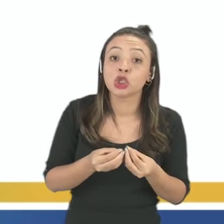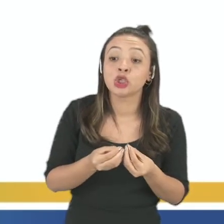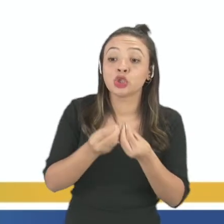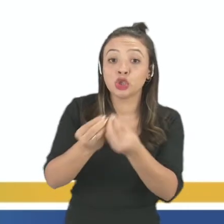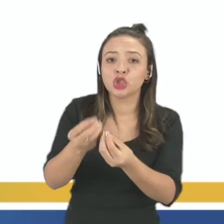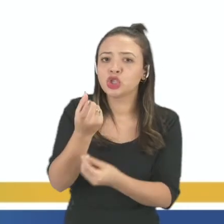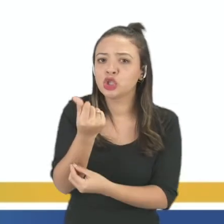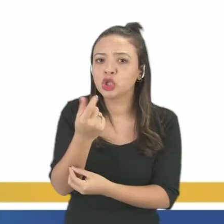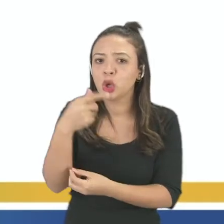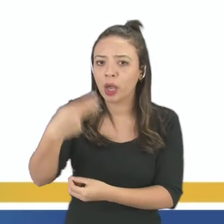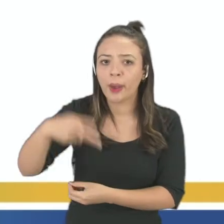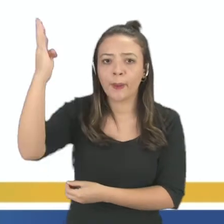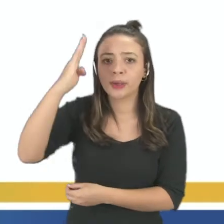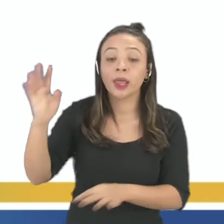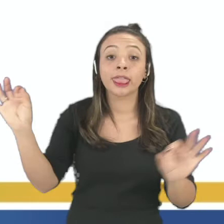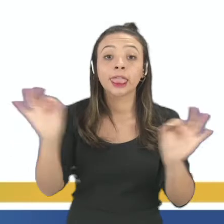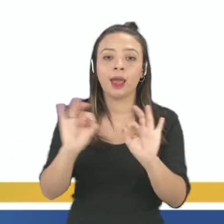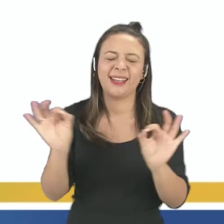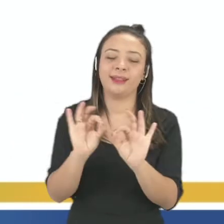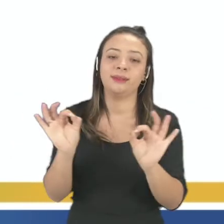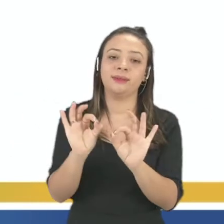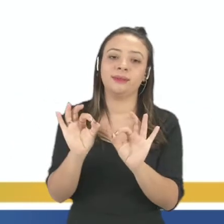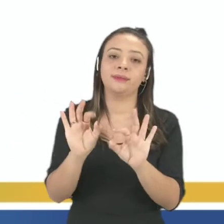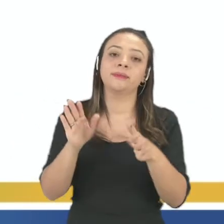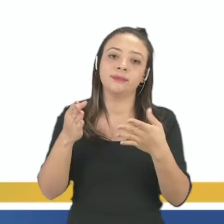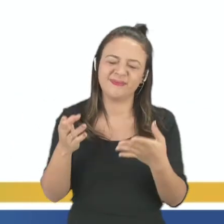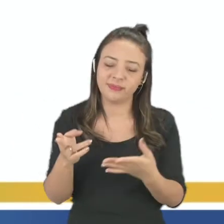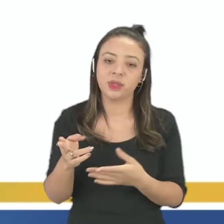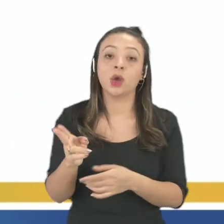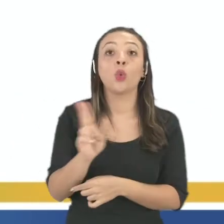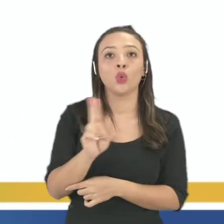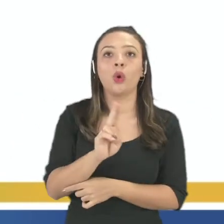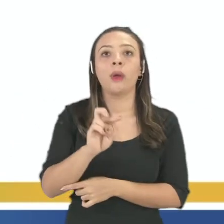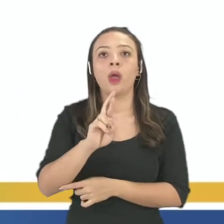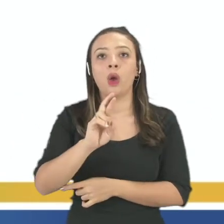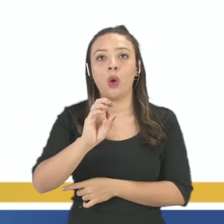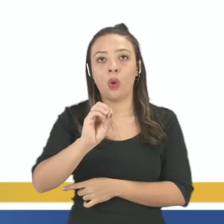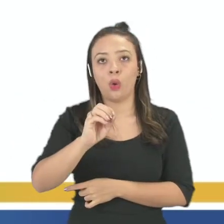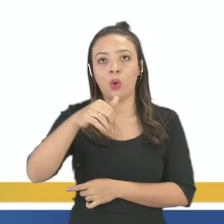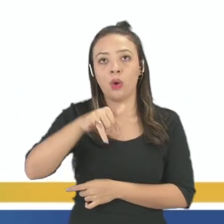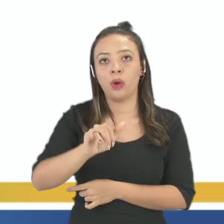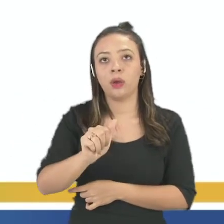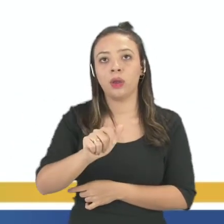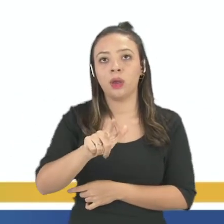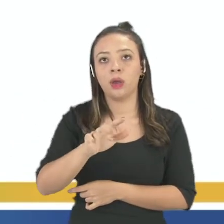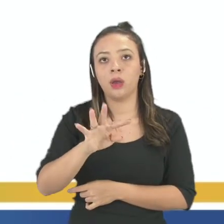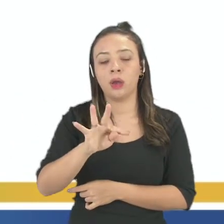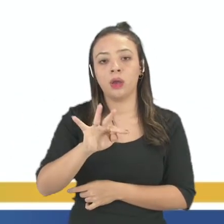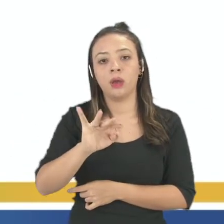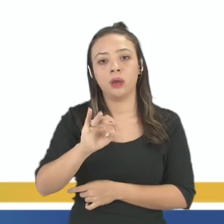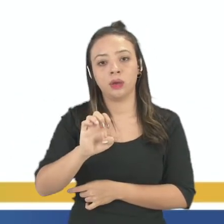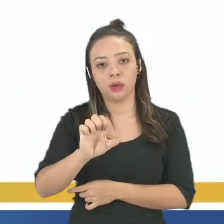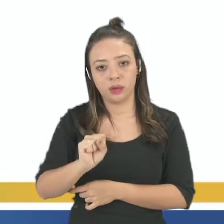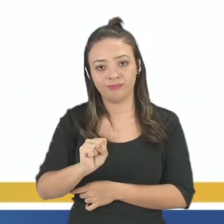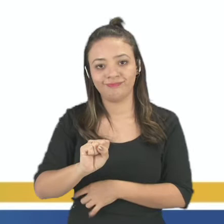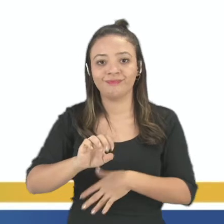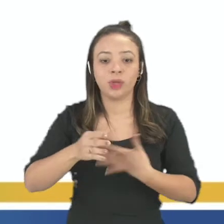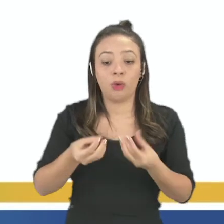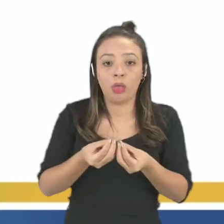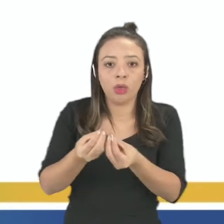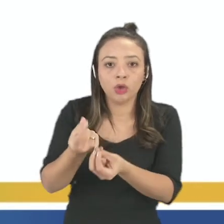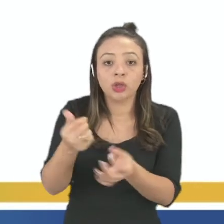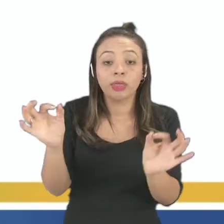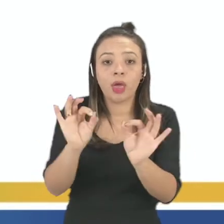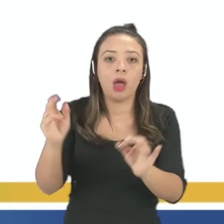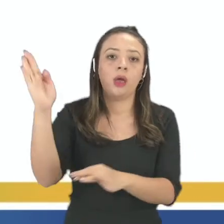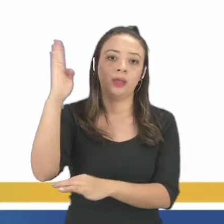tá? Uma quantia. Ou seja, que nós chamamos de royalties. Não passava essa quantia. Então, graças a Deus, né?